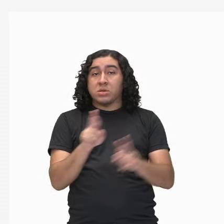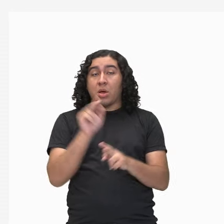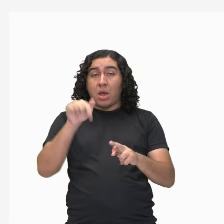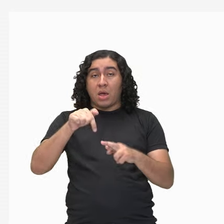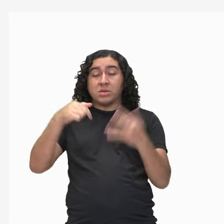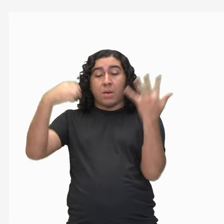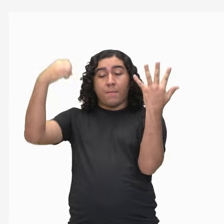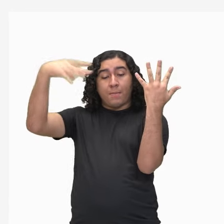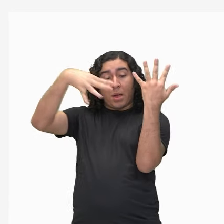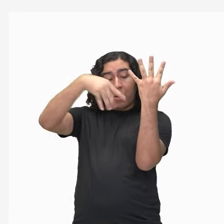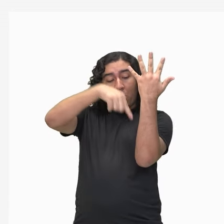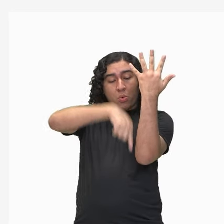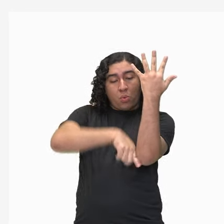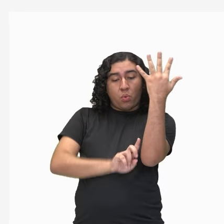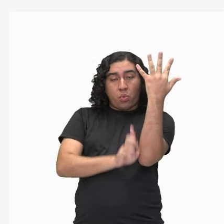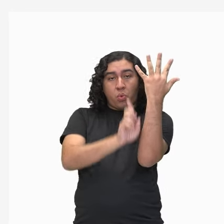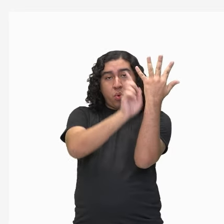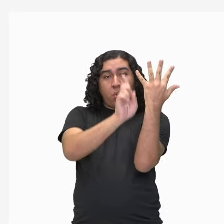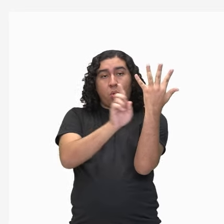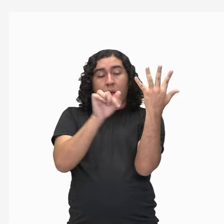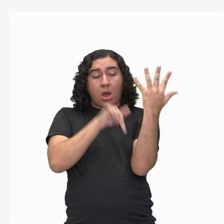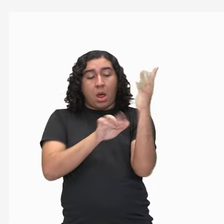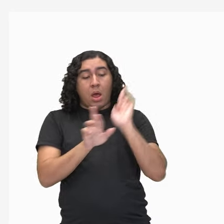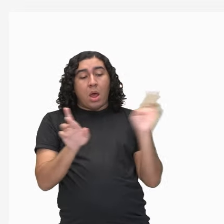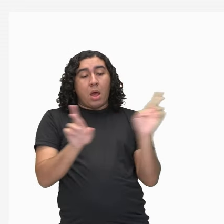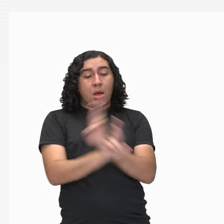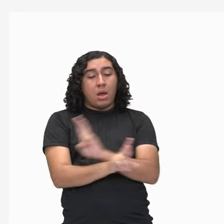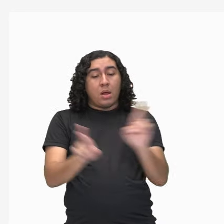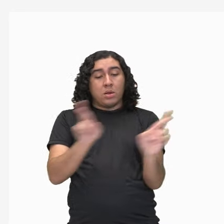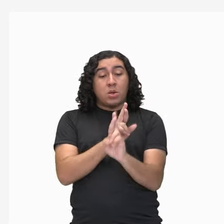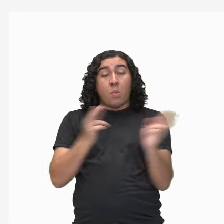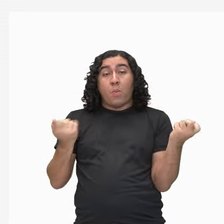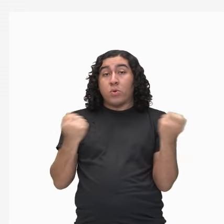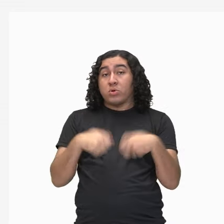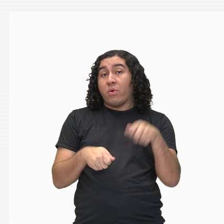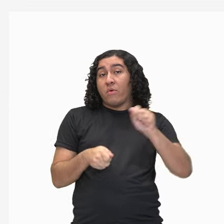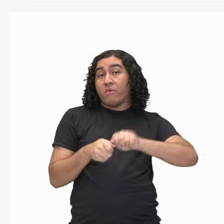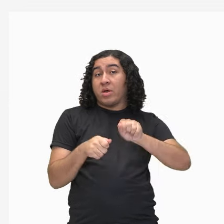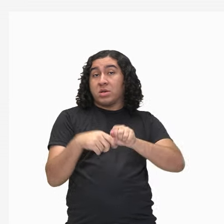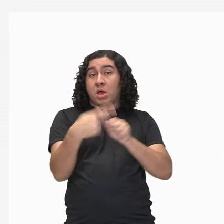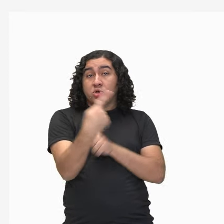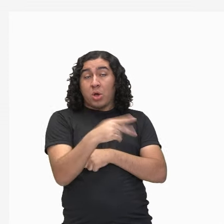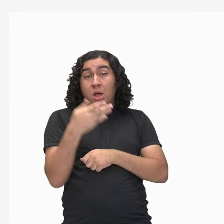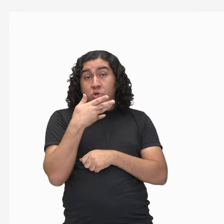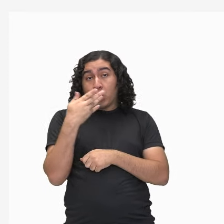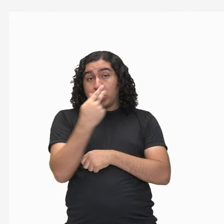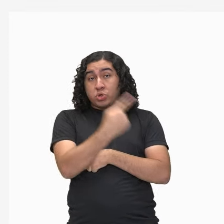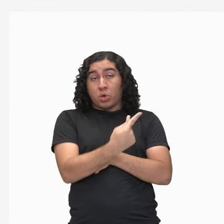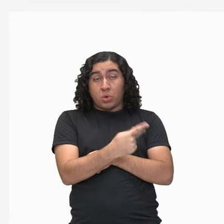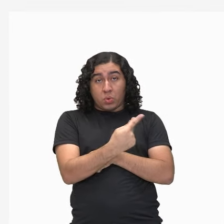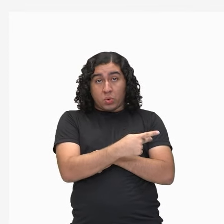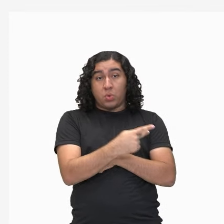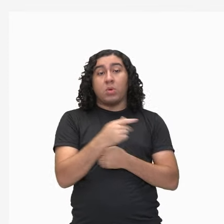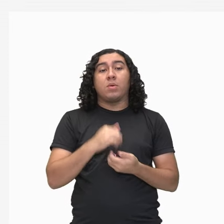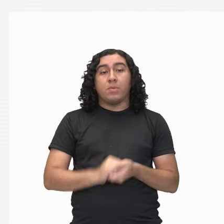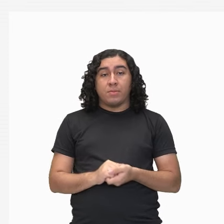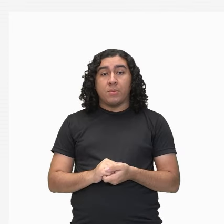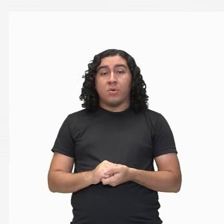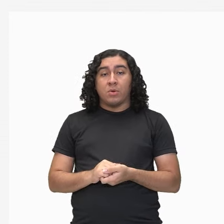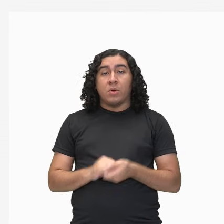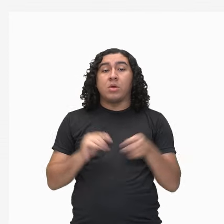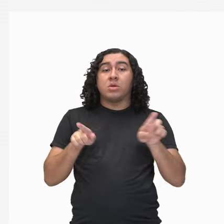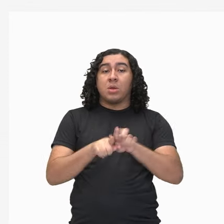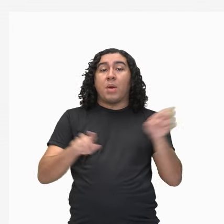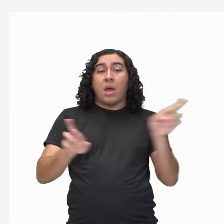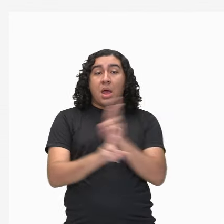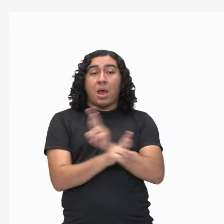com os produtores no processo em que ela vai conseguir produzir ali o seu açúcar, sua glicose, né? A relação